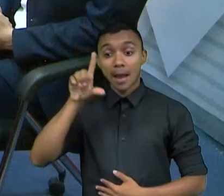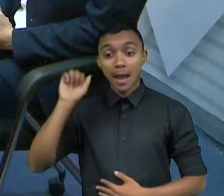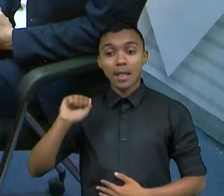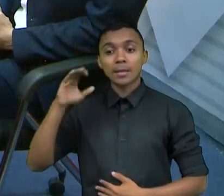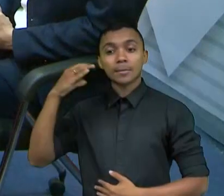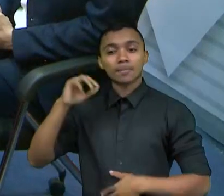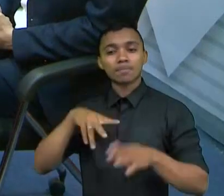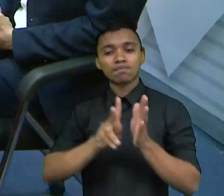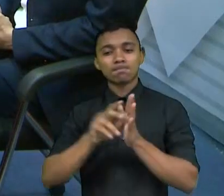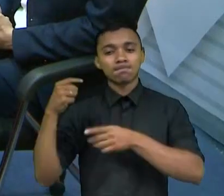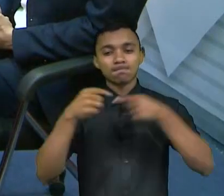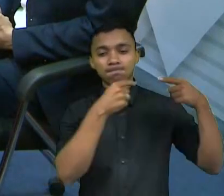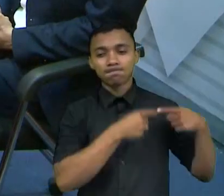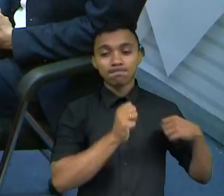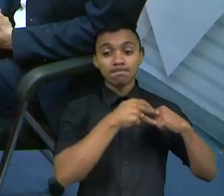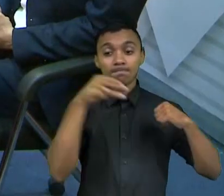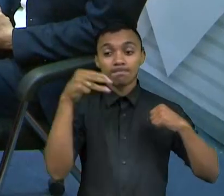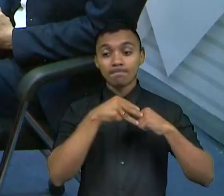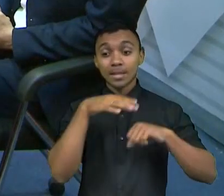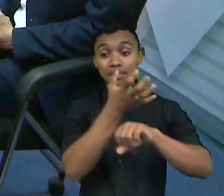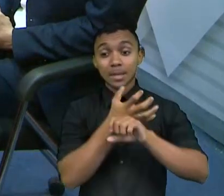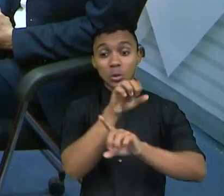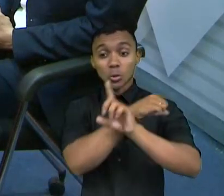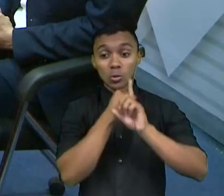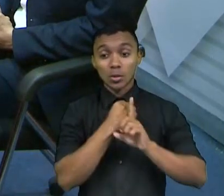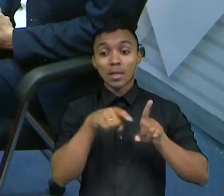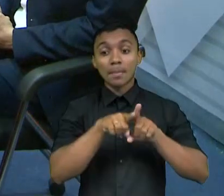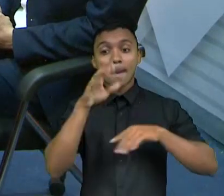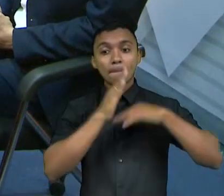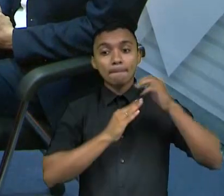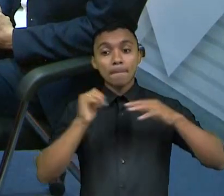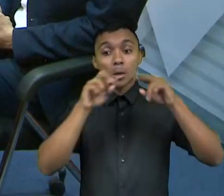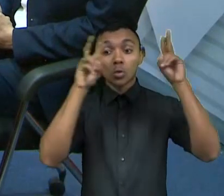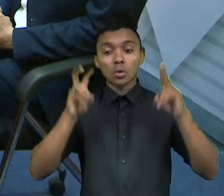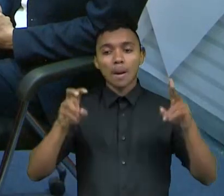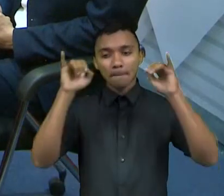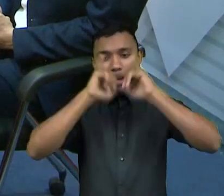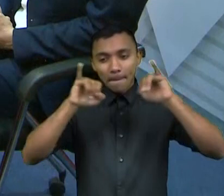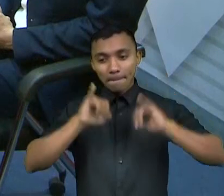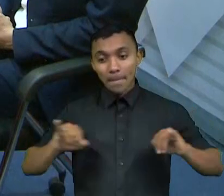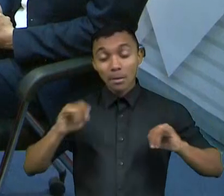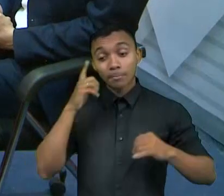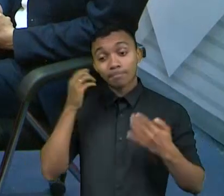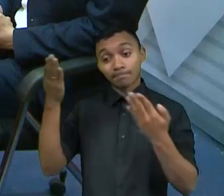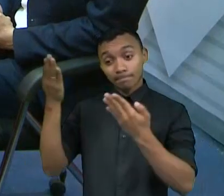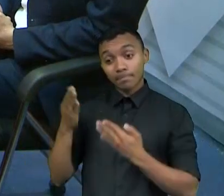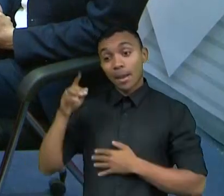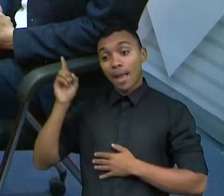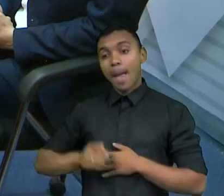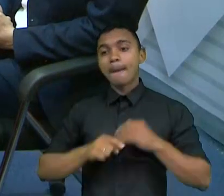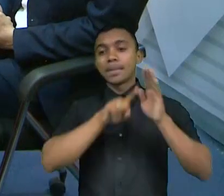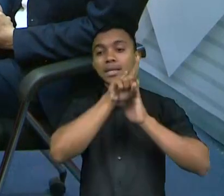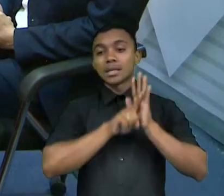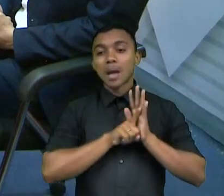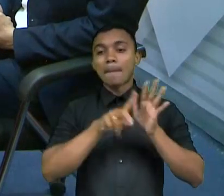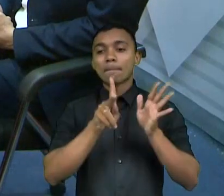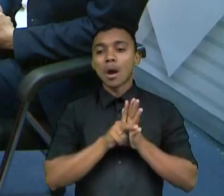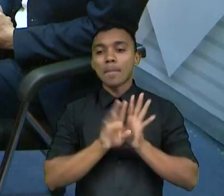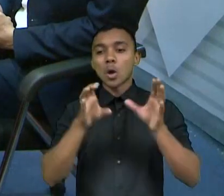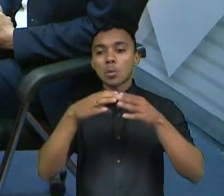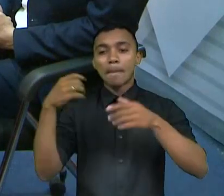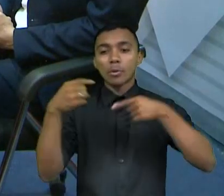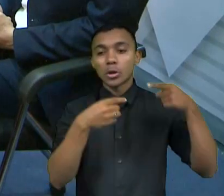cientista política, mestre em sociologia e especialista em marketing. Carla Michele é pesquisadora de partidos políticos,